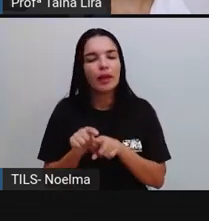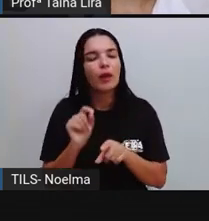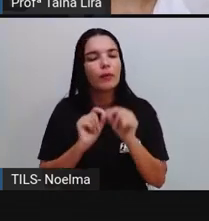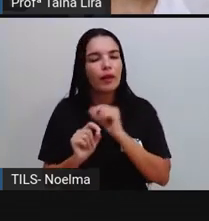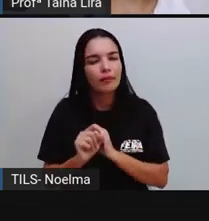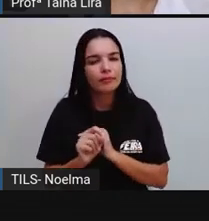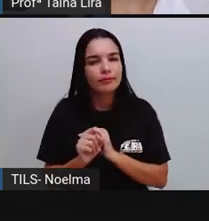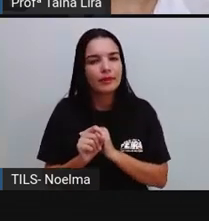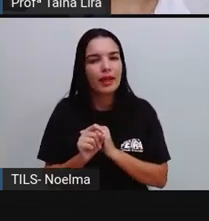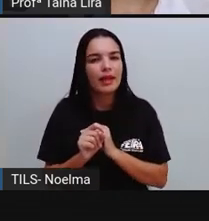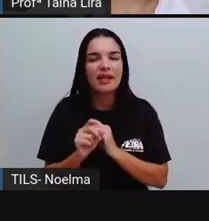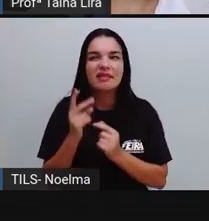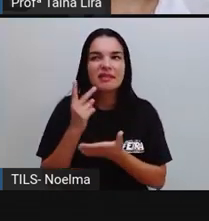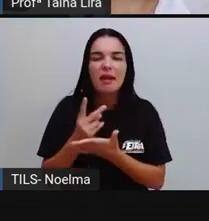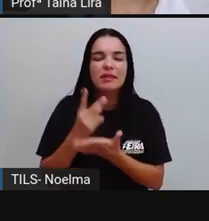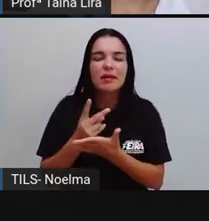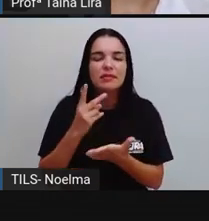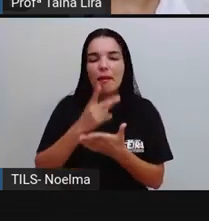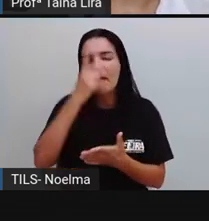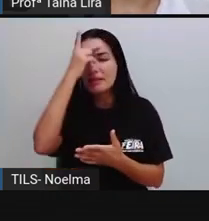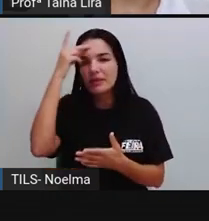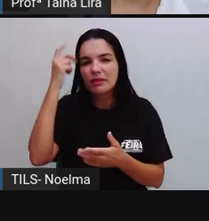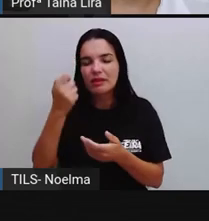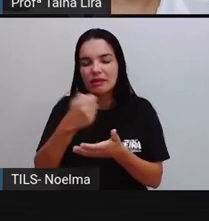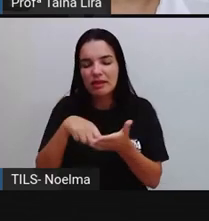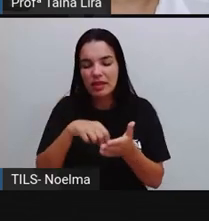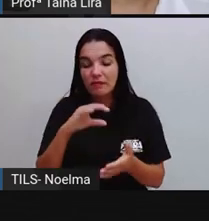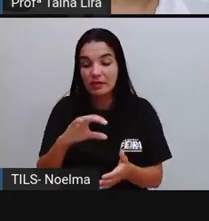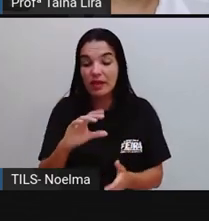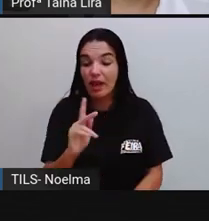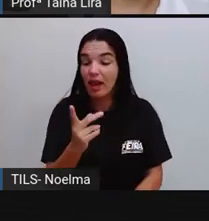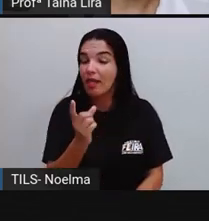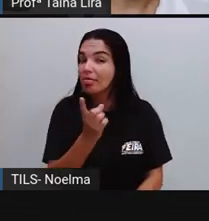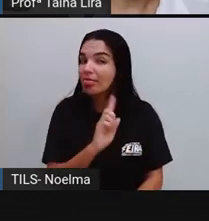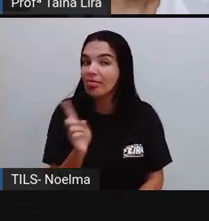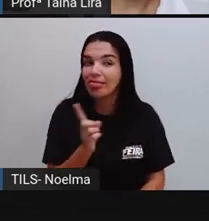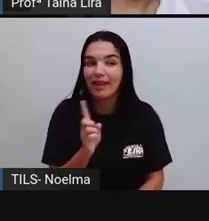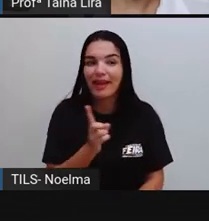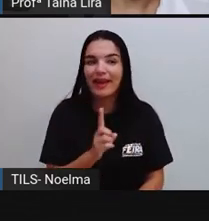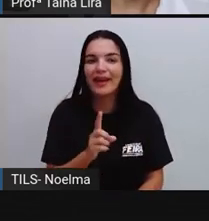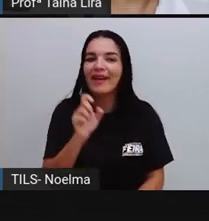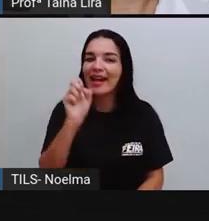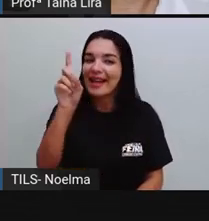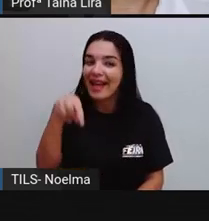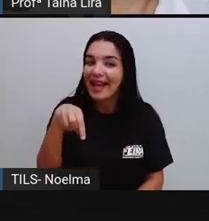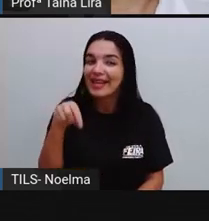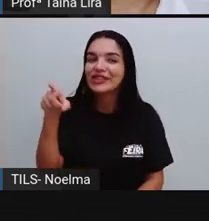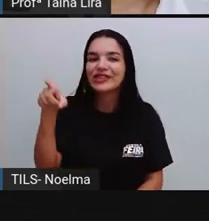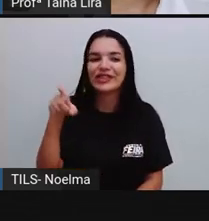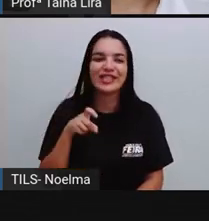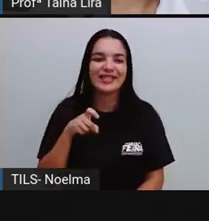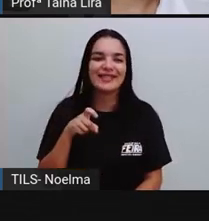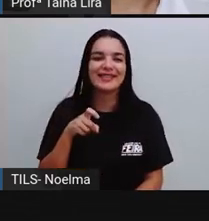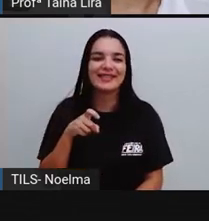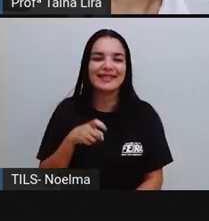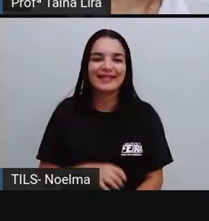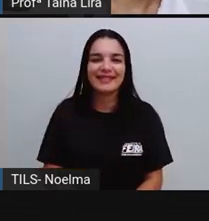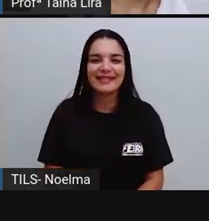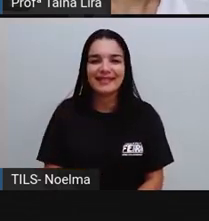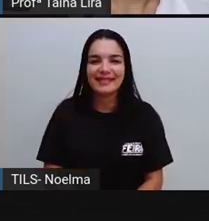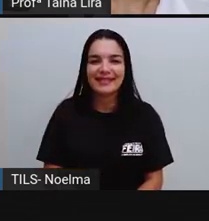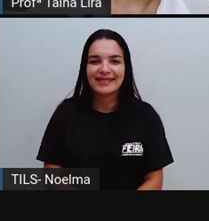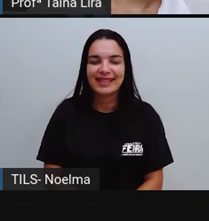muito comum, Da gente ver as pessoas escrevendo com CH, Mas, Mexeu, Ó, É com X, Tá?